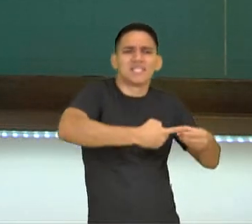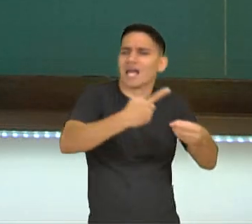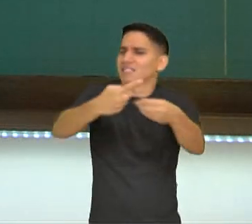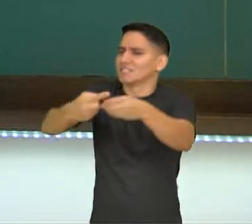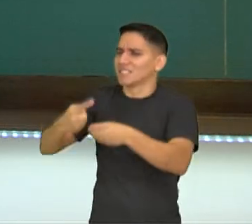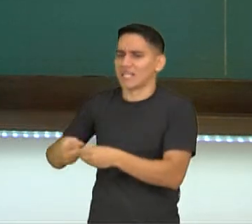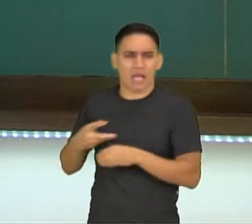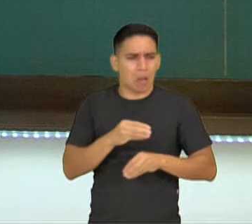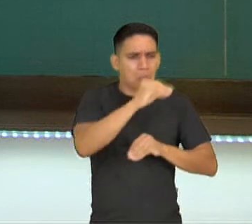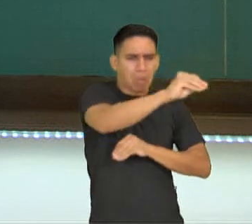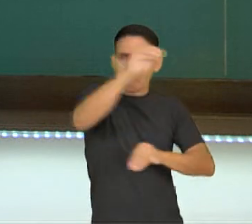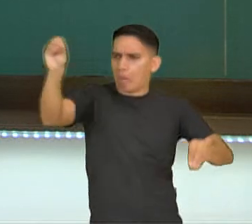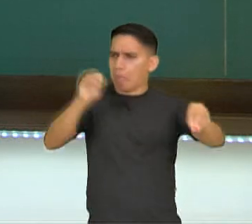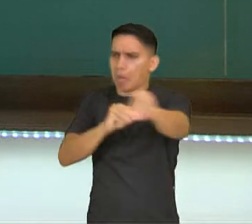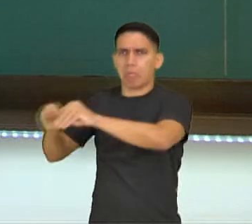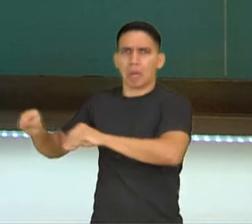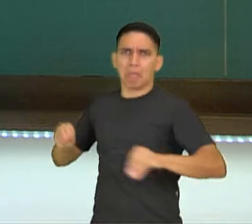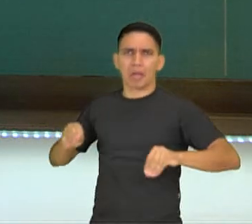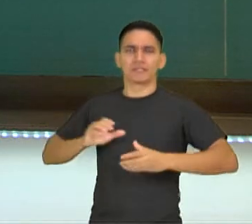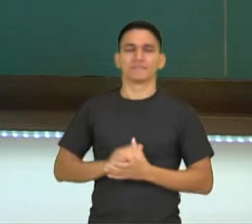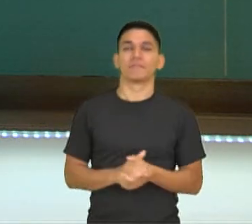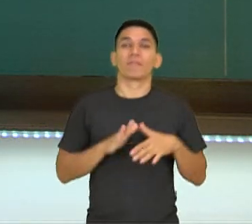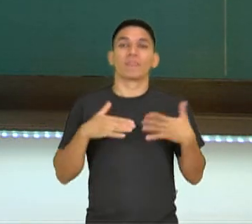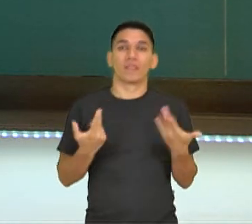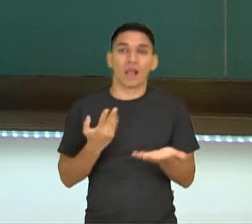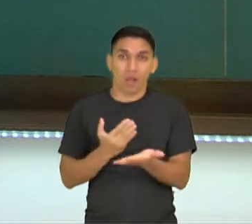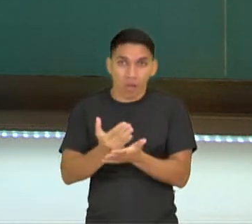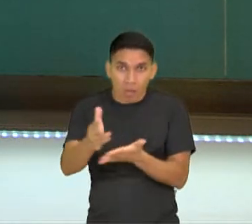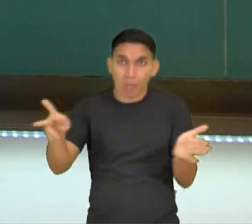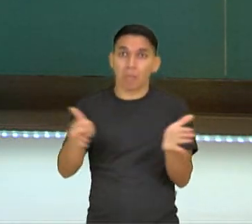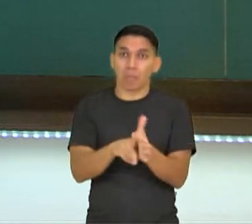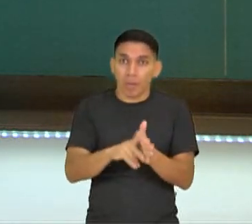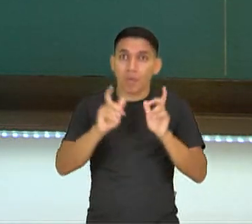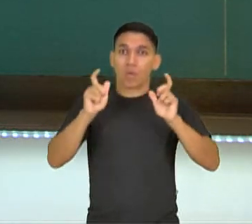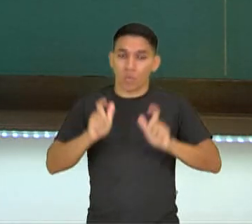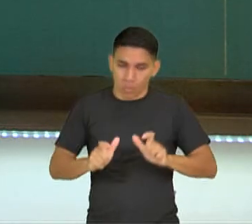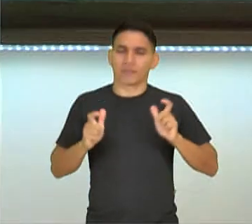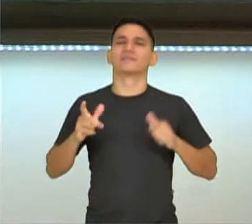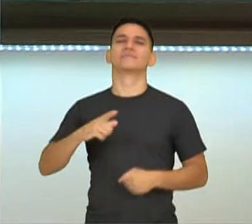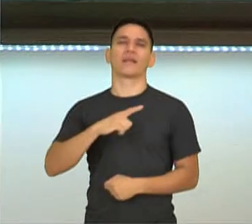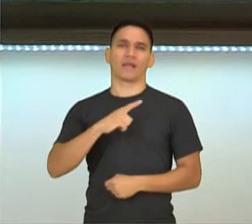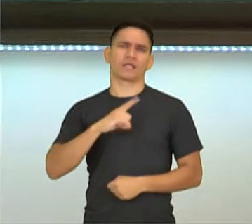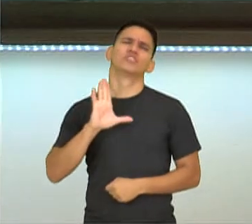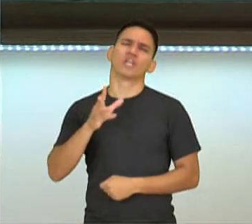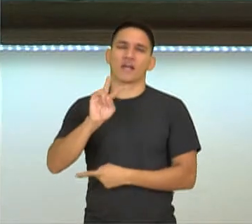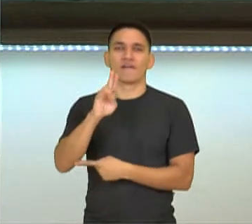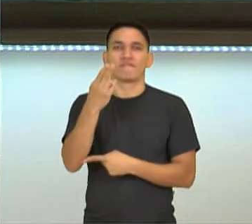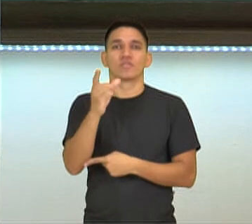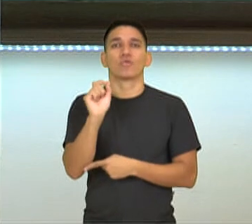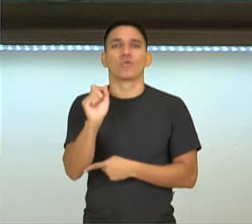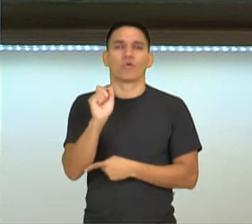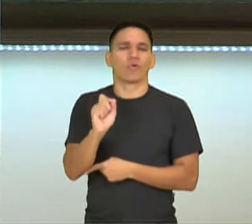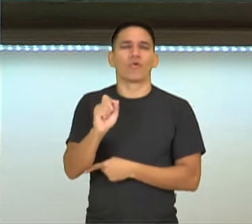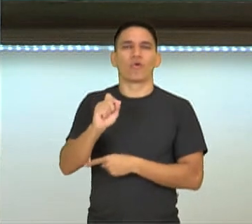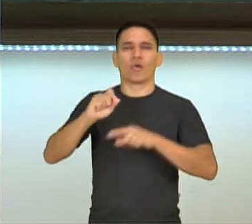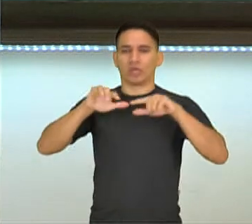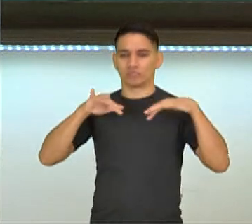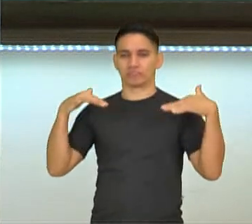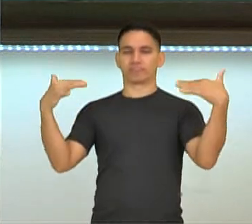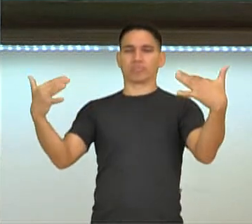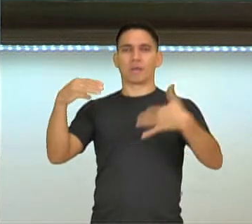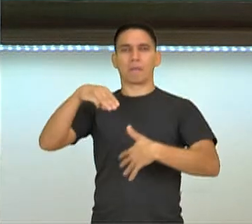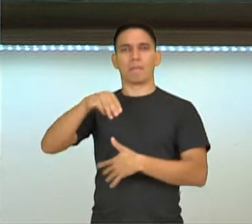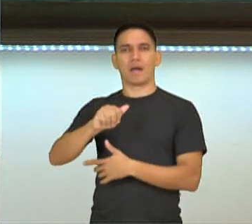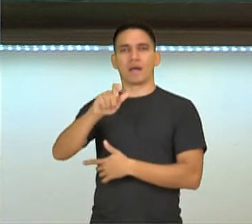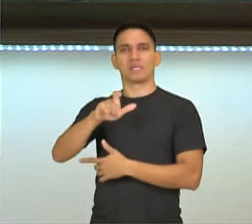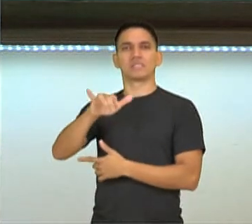outra cidade. Então, originalmente, o circo tinha o seu próprio lugar, como a gente viu no circo Máximos, né? Em Roma.